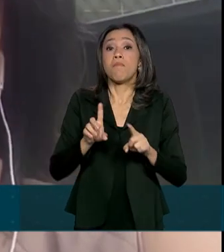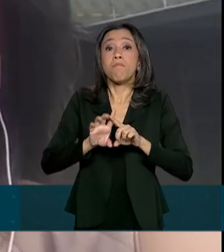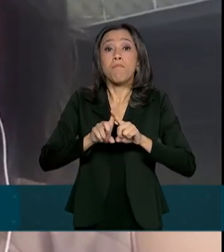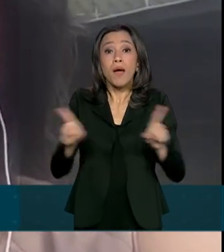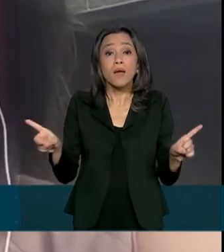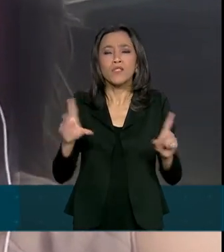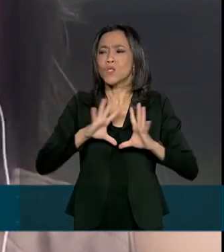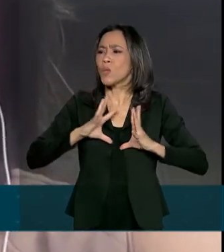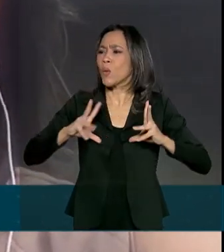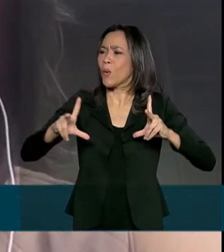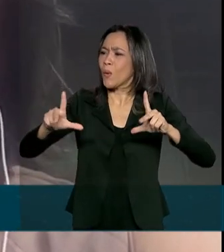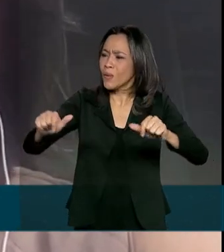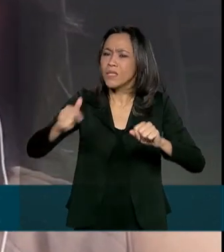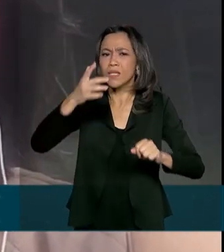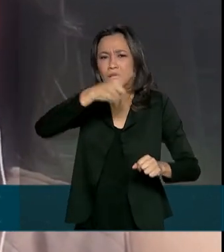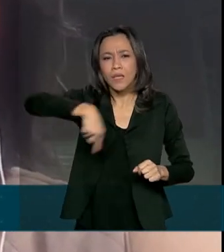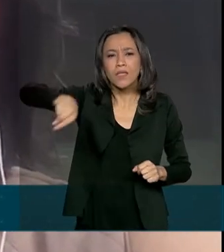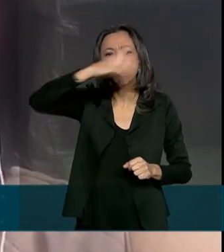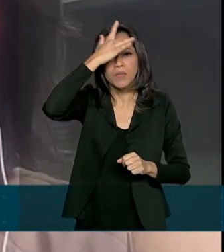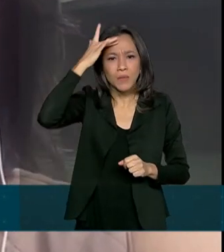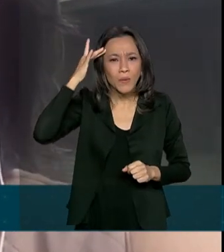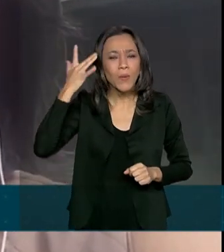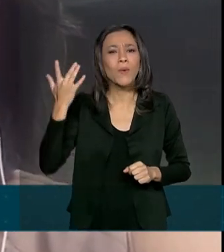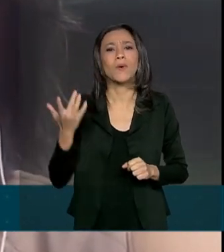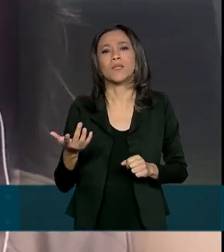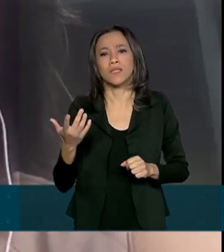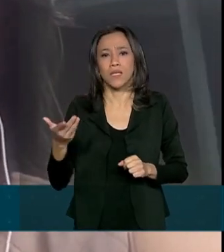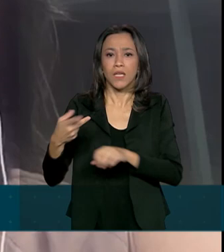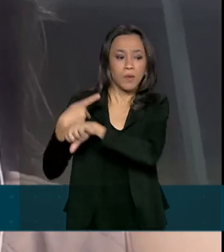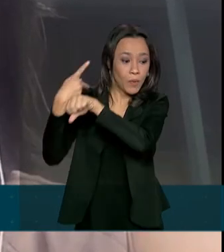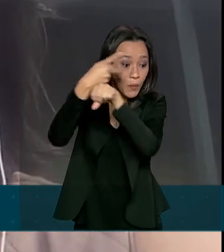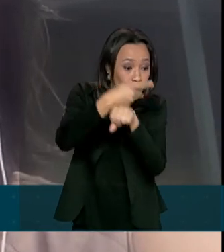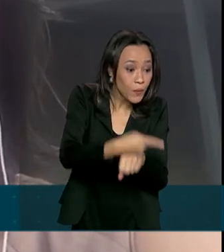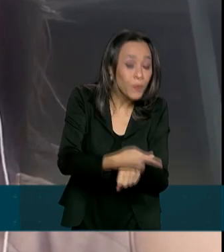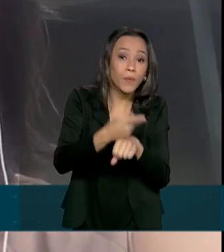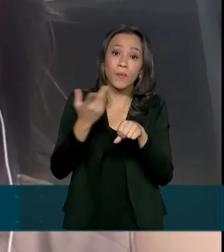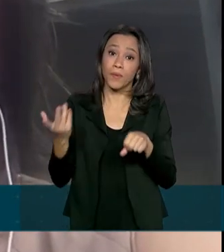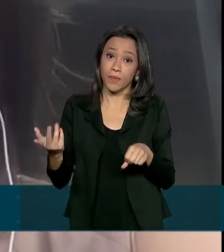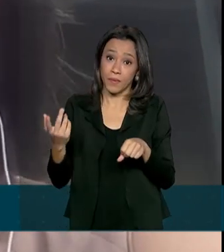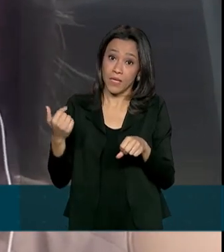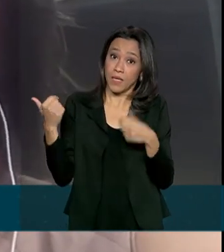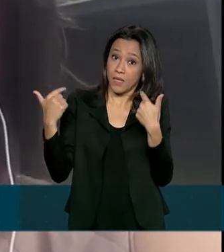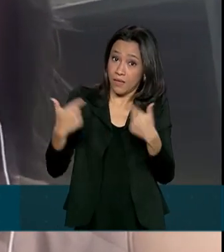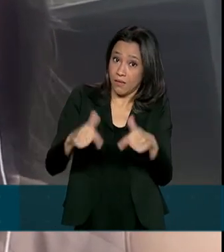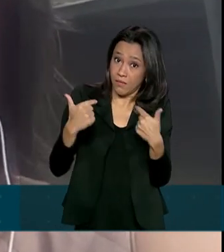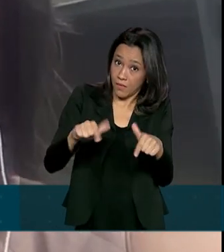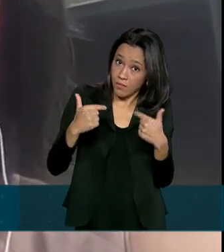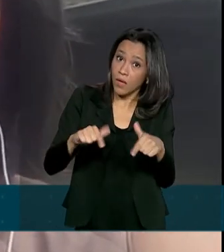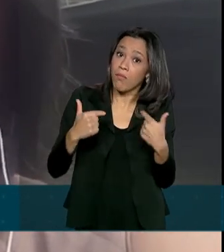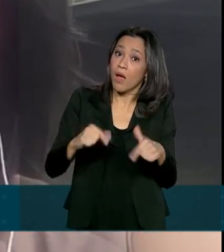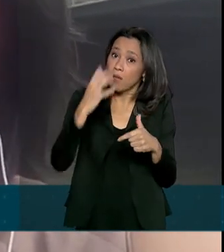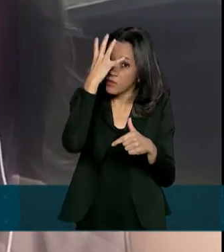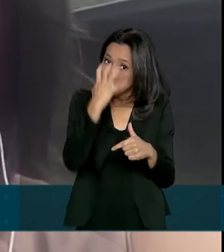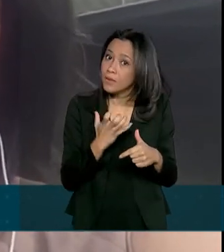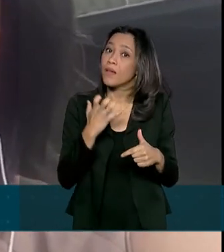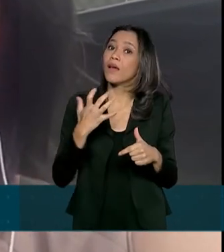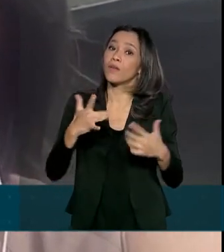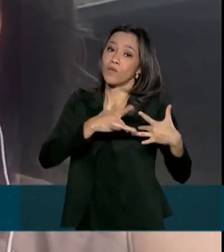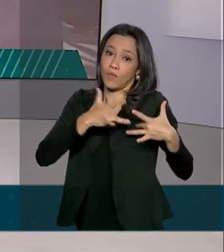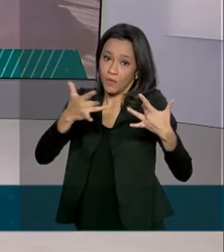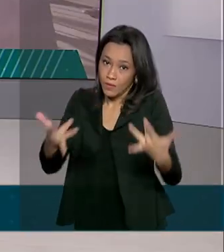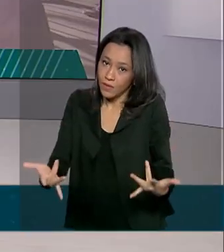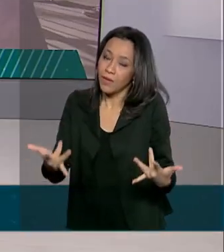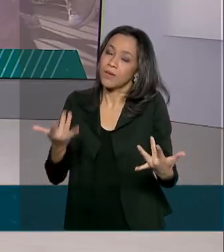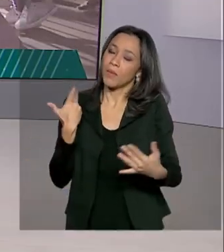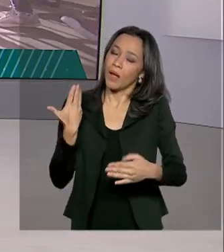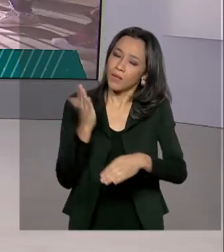população que chega ao conhecimento das nossas instituições, que realizam trabalho sério em prol da nossa comunidade.